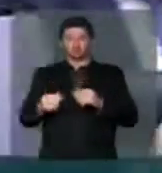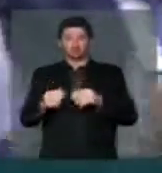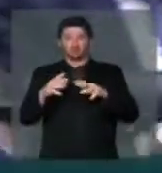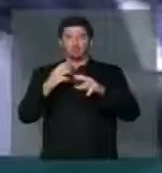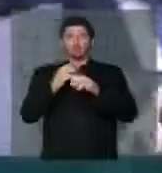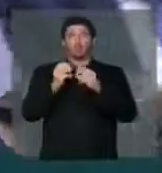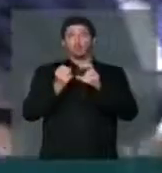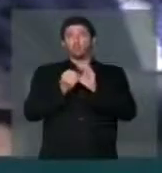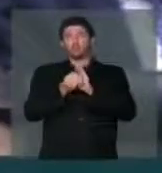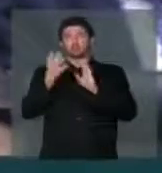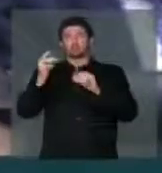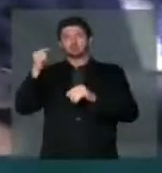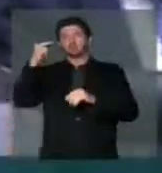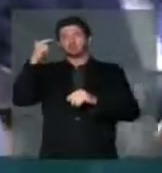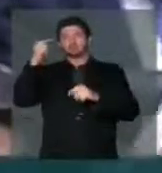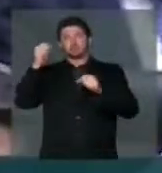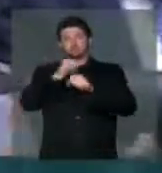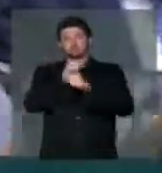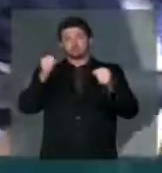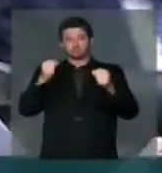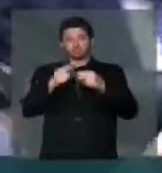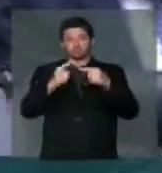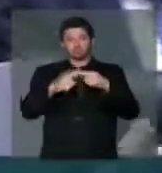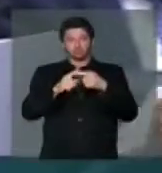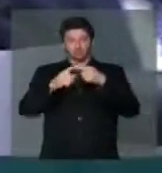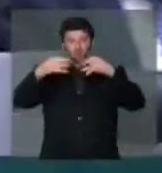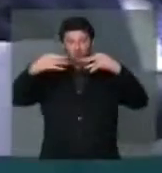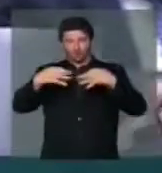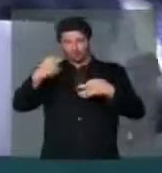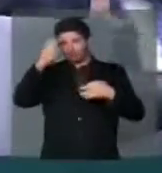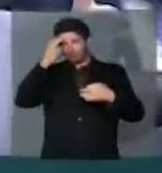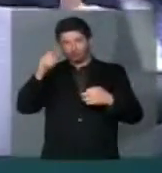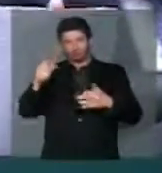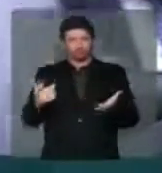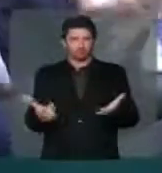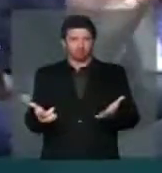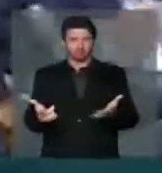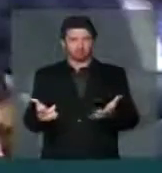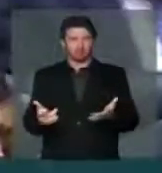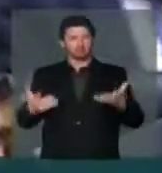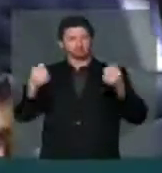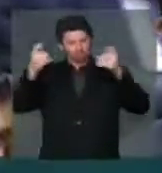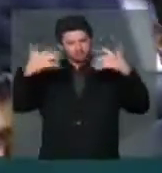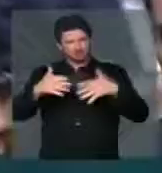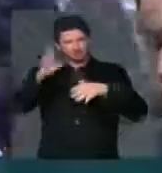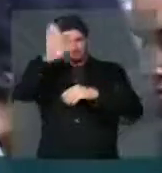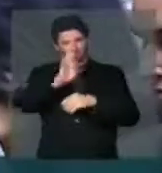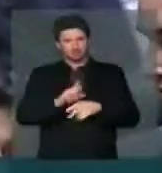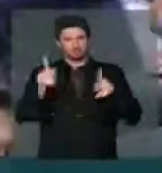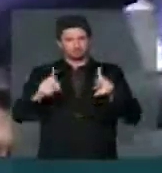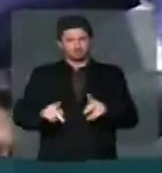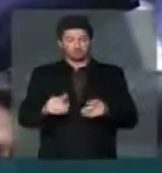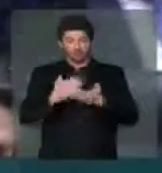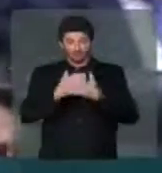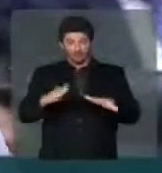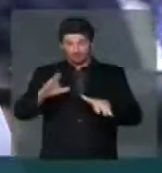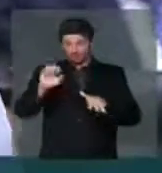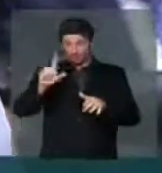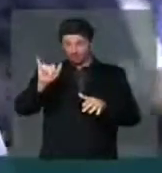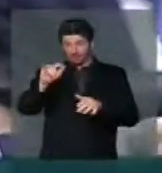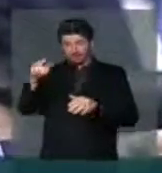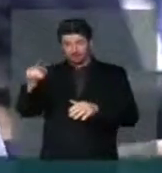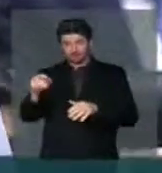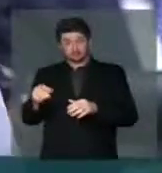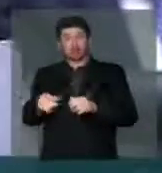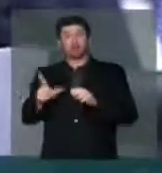proporcionalidade irreal diante de uma desonestidade intelectual Então vamos esclarecer o Brasil que o fim das coligações